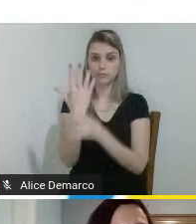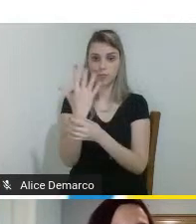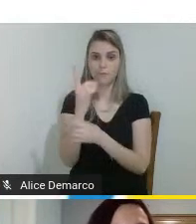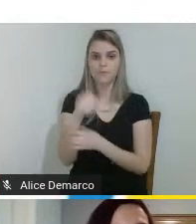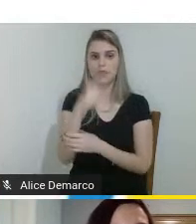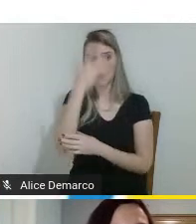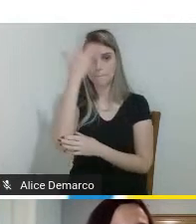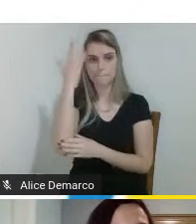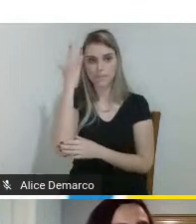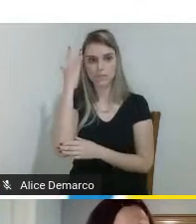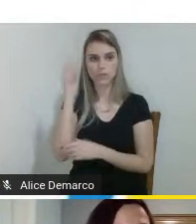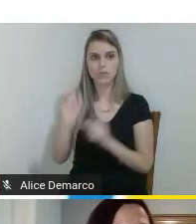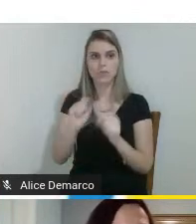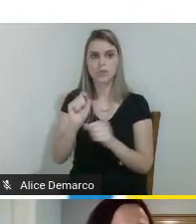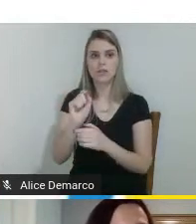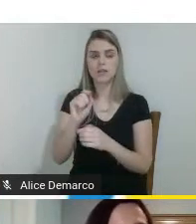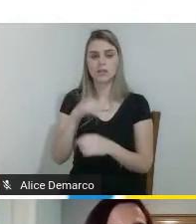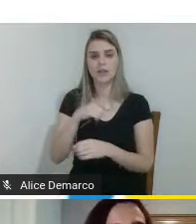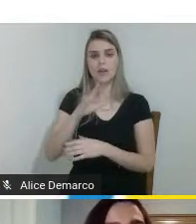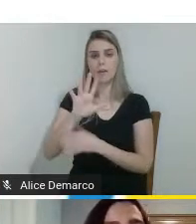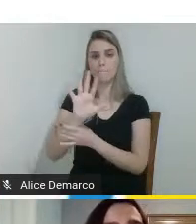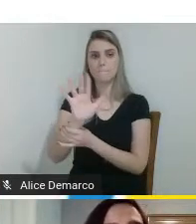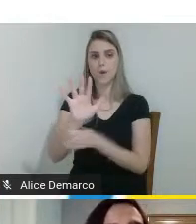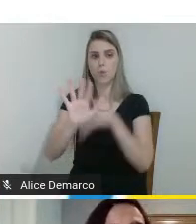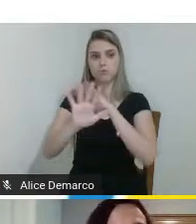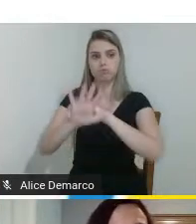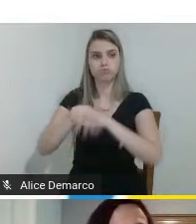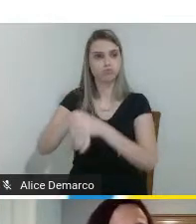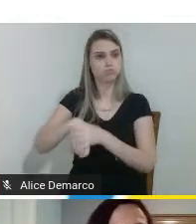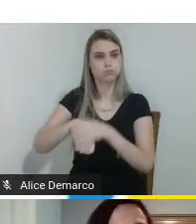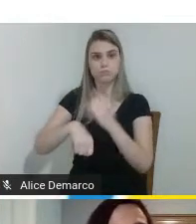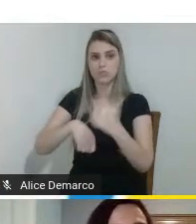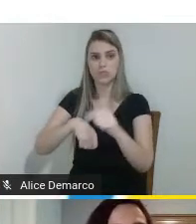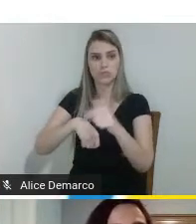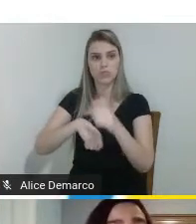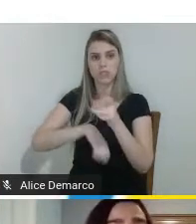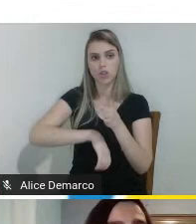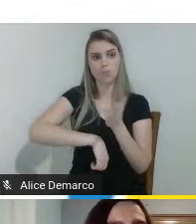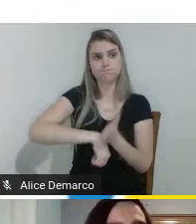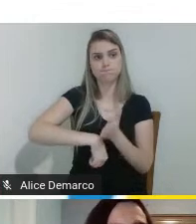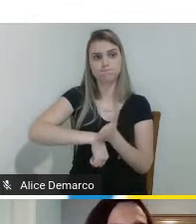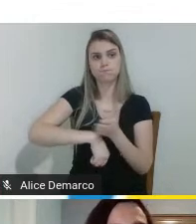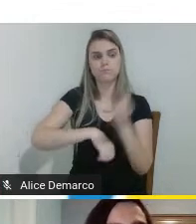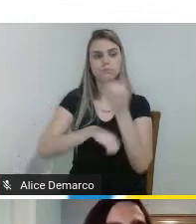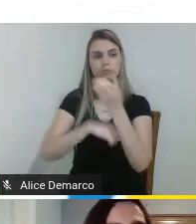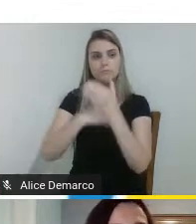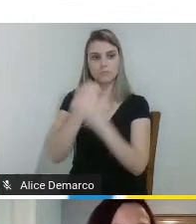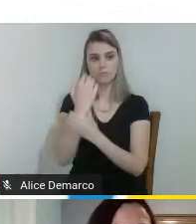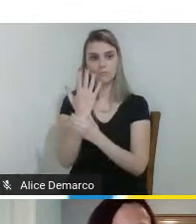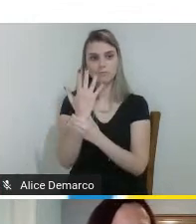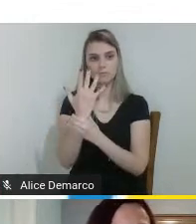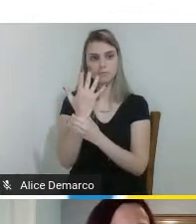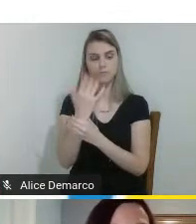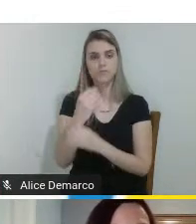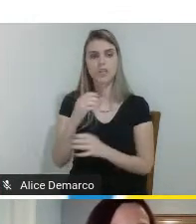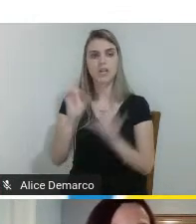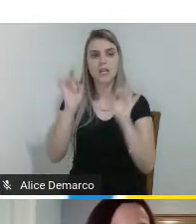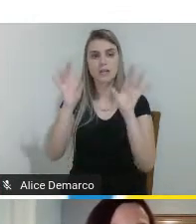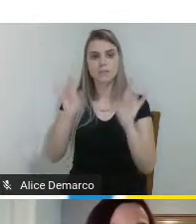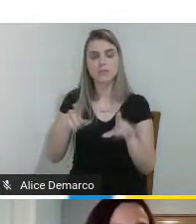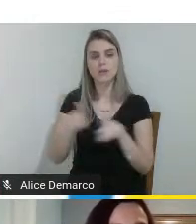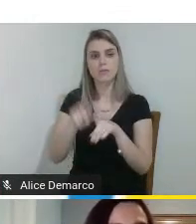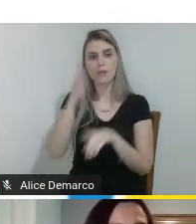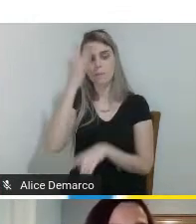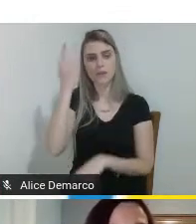área da desarticulação da articulação do punho. além, em especial, as pessoas de baixa renda que